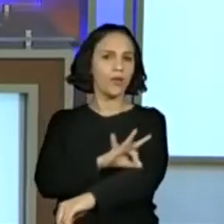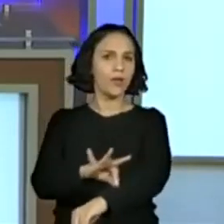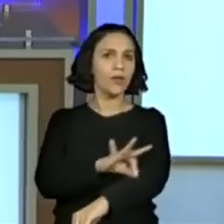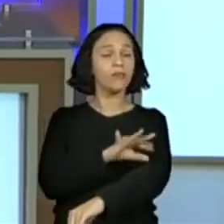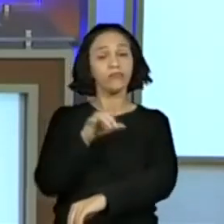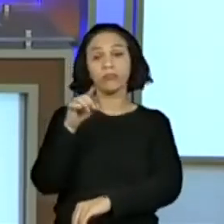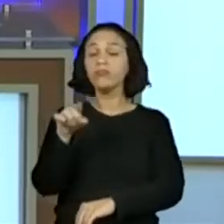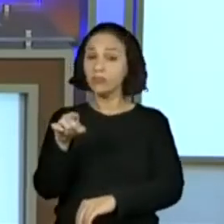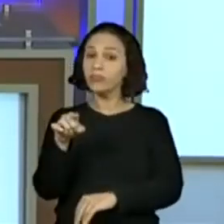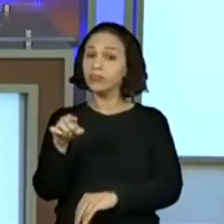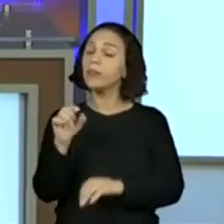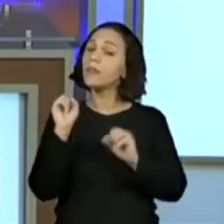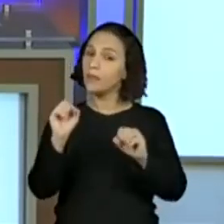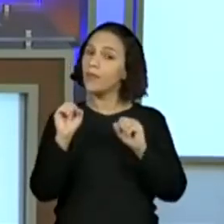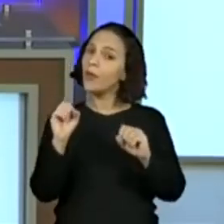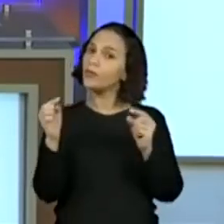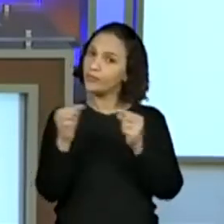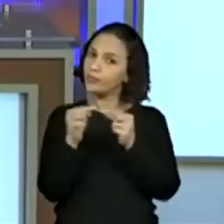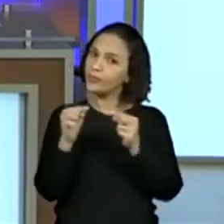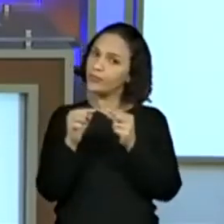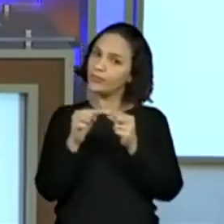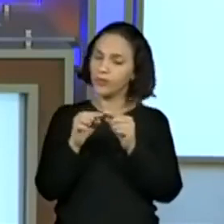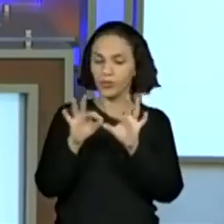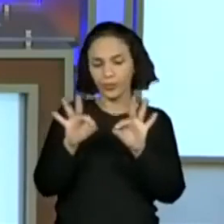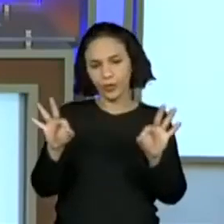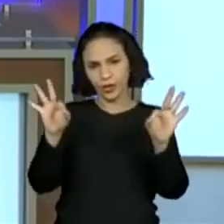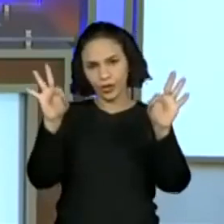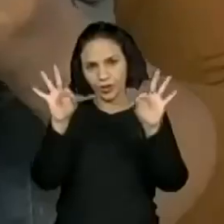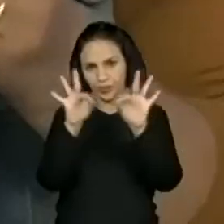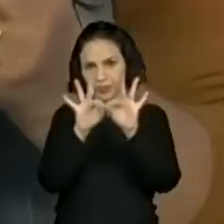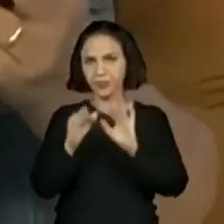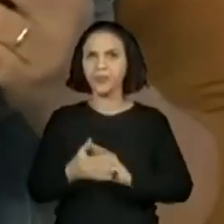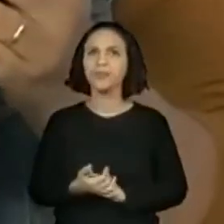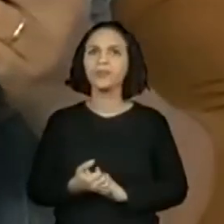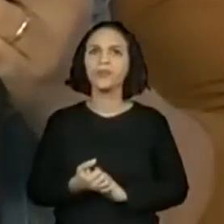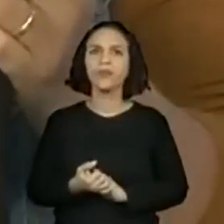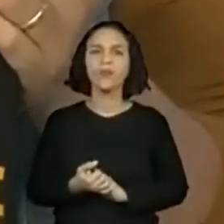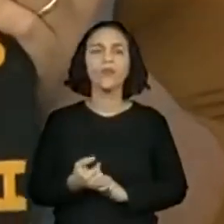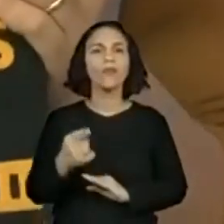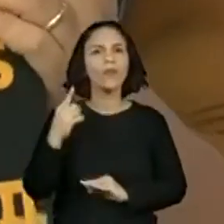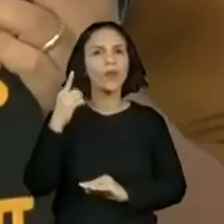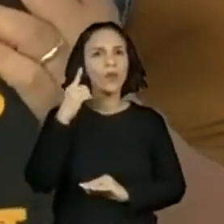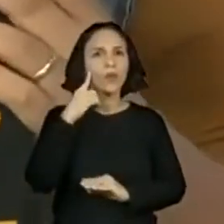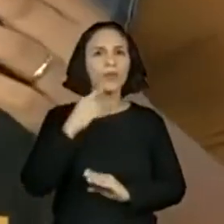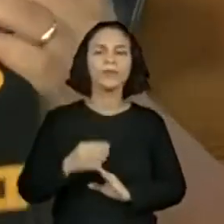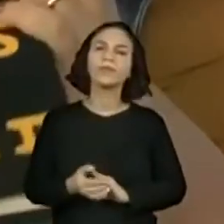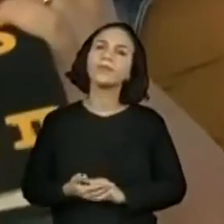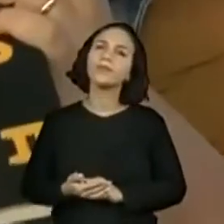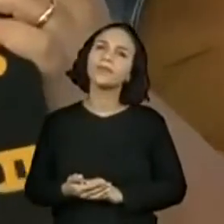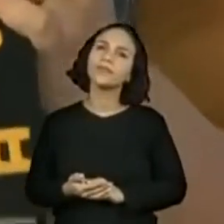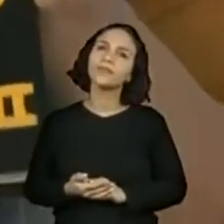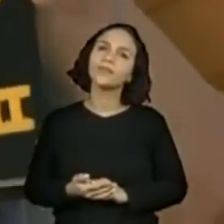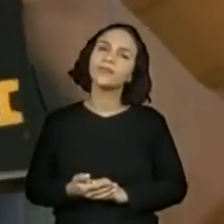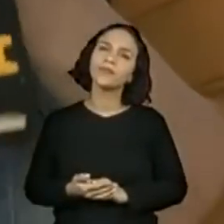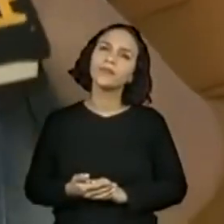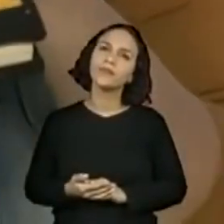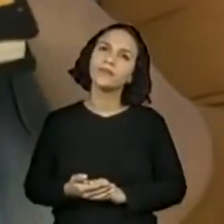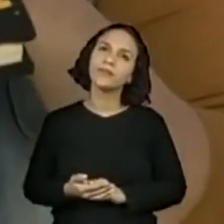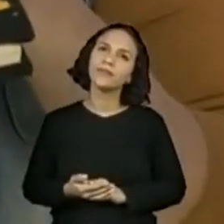instrumentos de medidas. E vamos medir esse perímetro. Certo? Vamos lá.